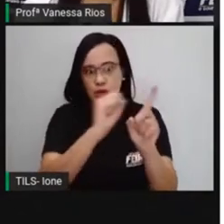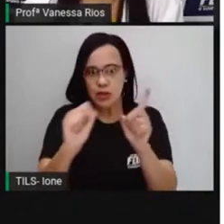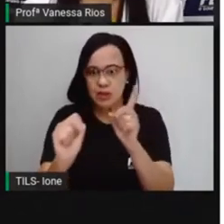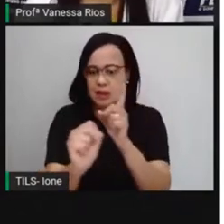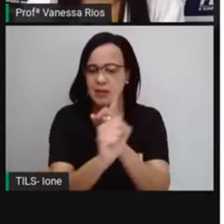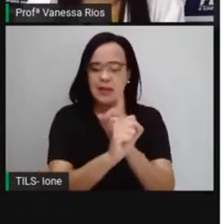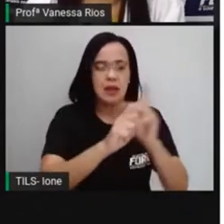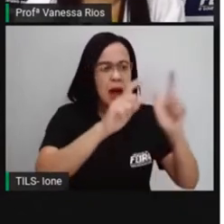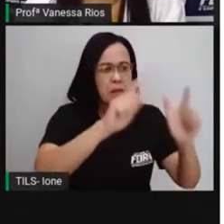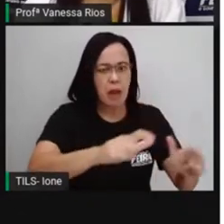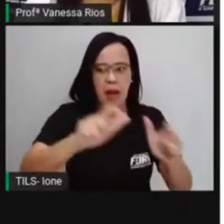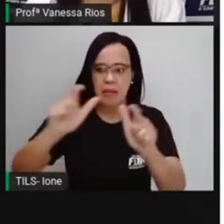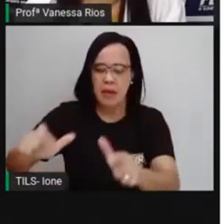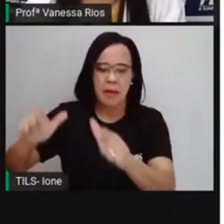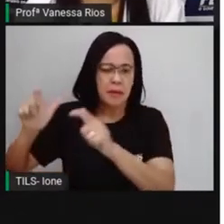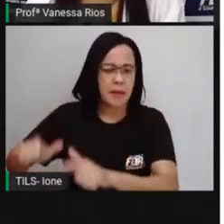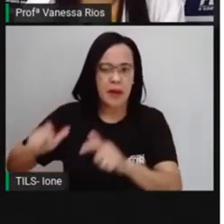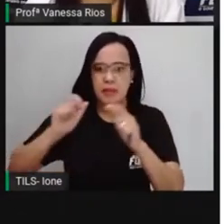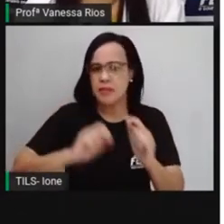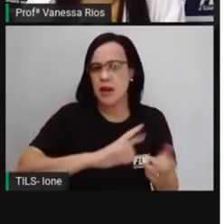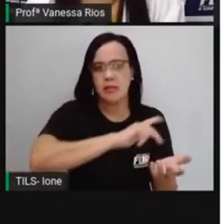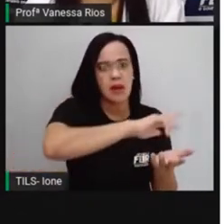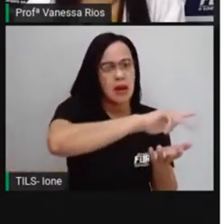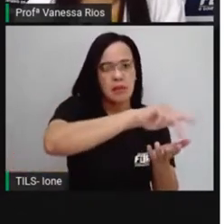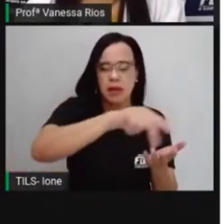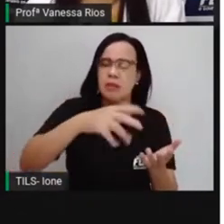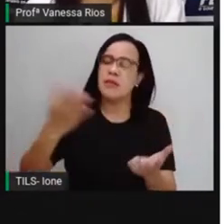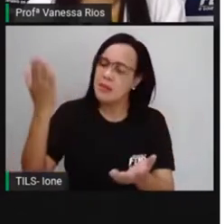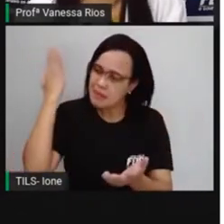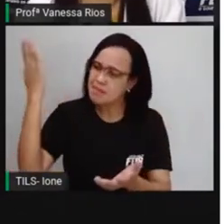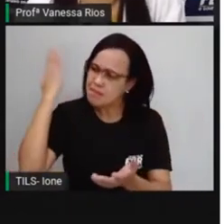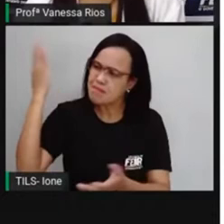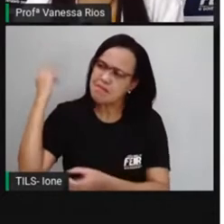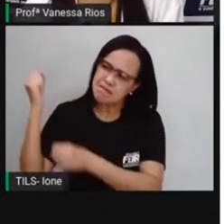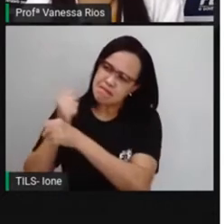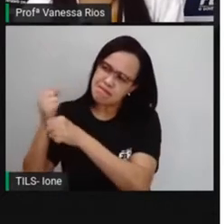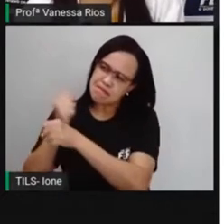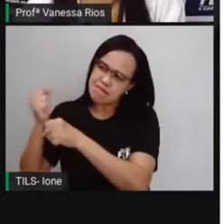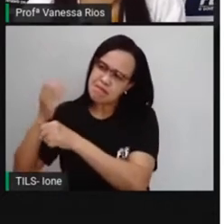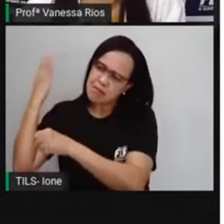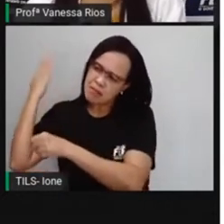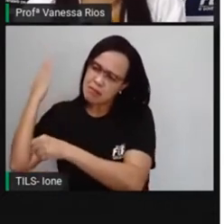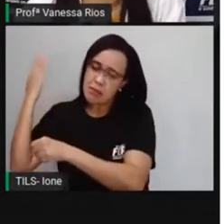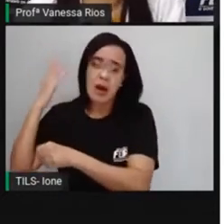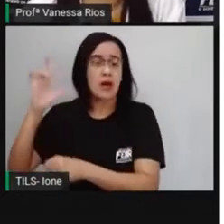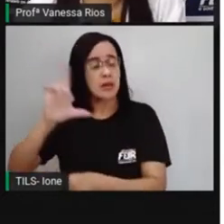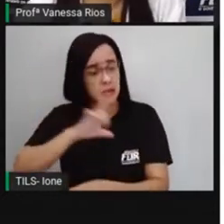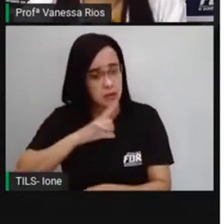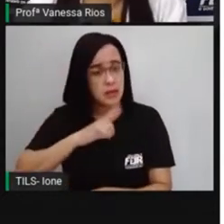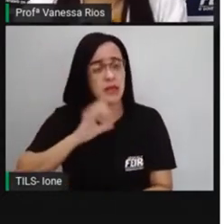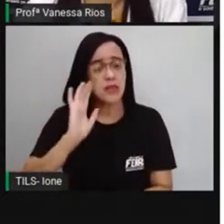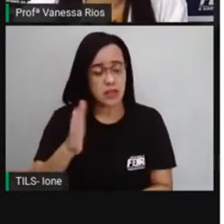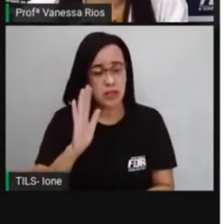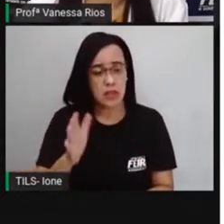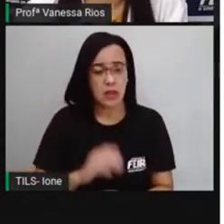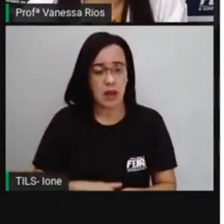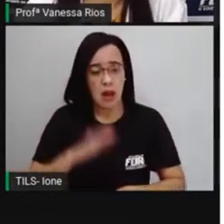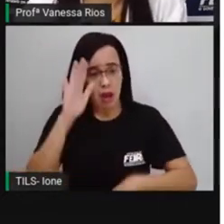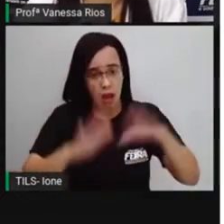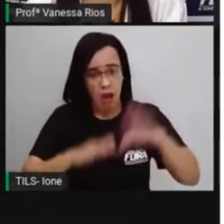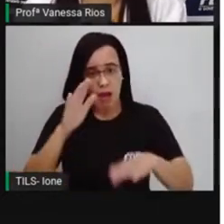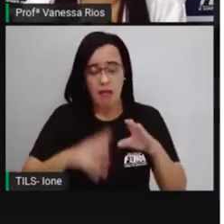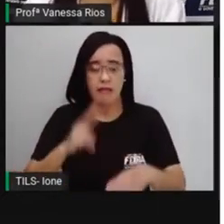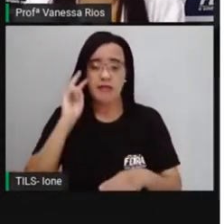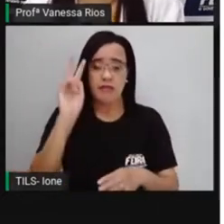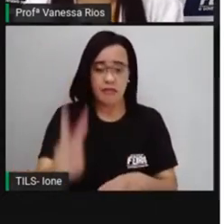muito tempo atrás, às vezes nos foge um pouquinho da grandiosidade que é o continente africano. E a gente percebe,